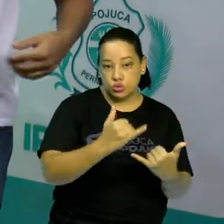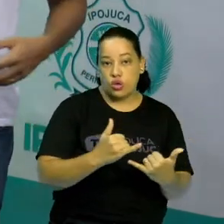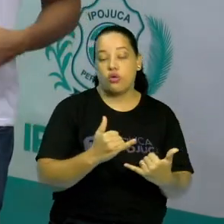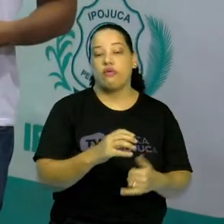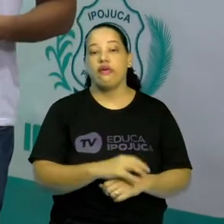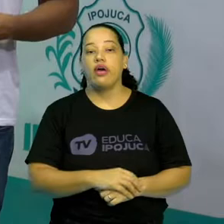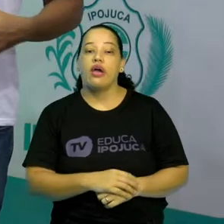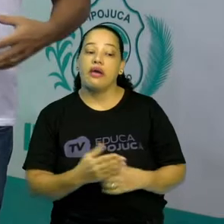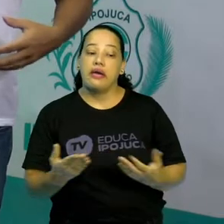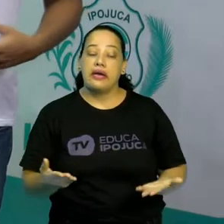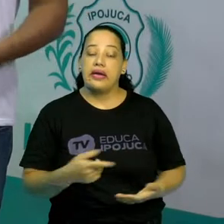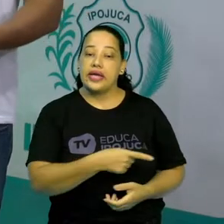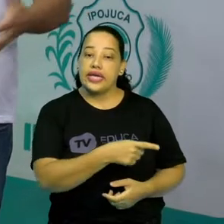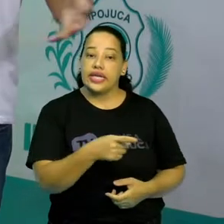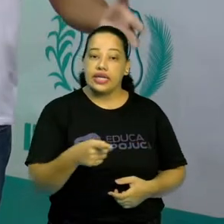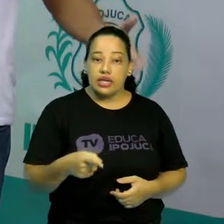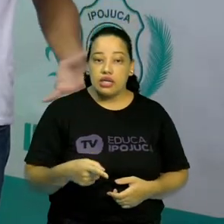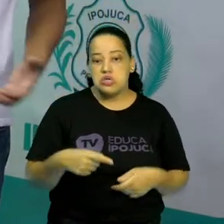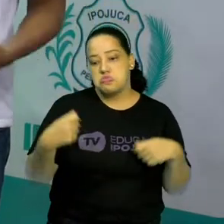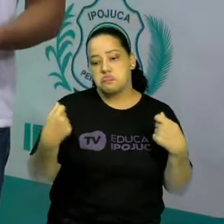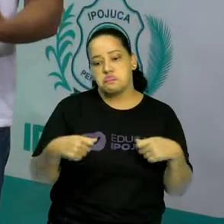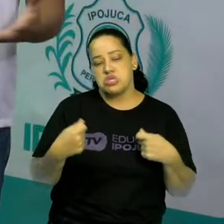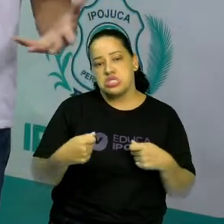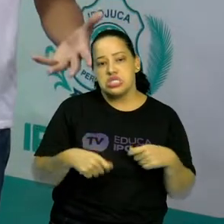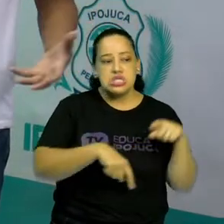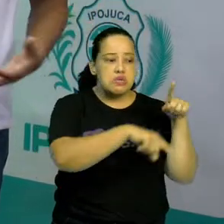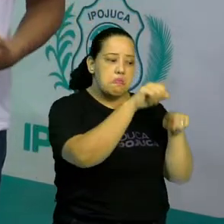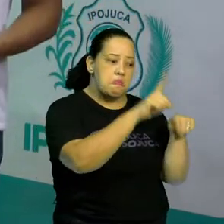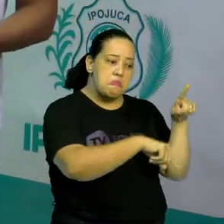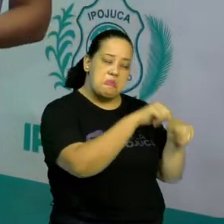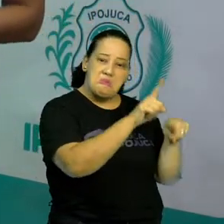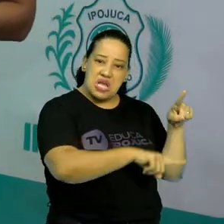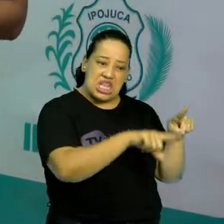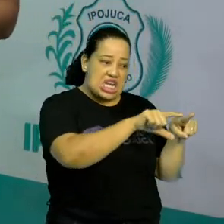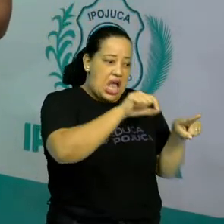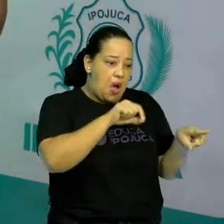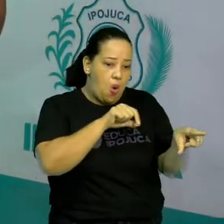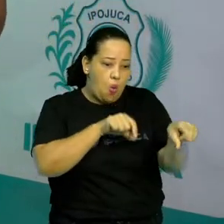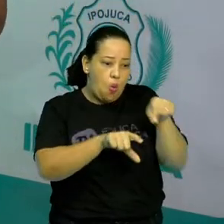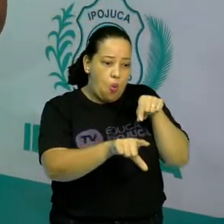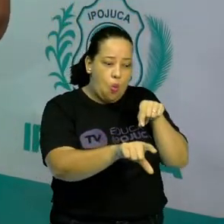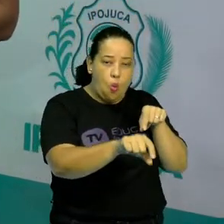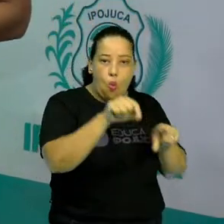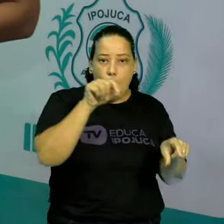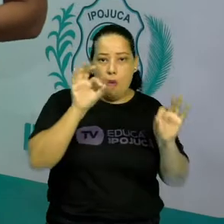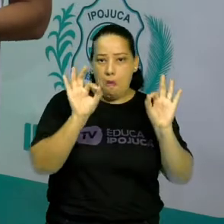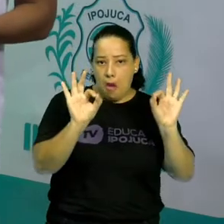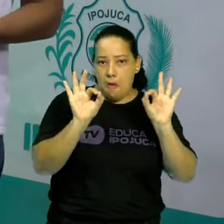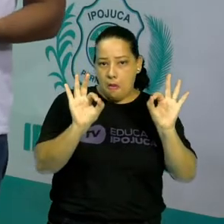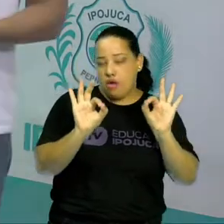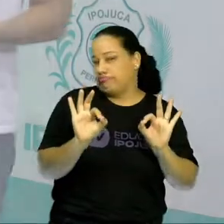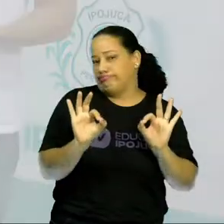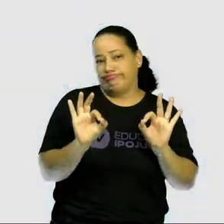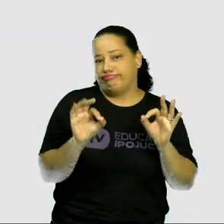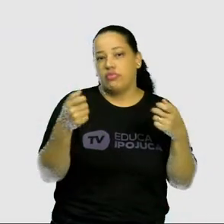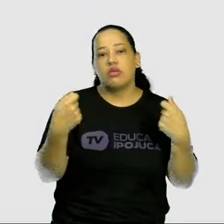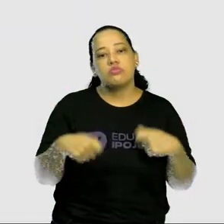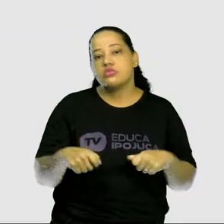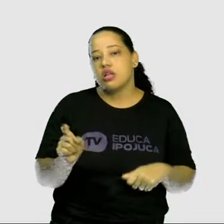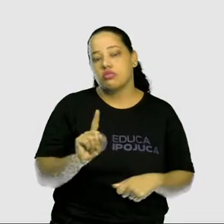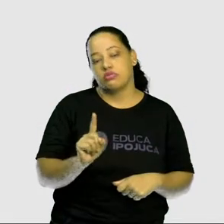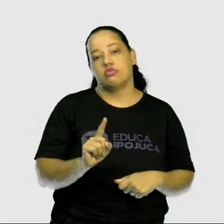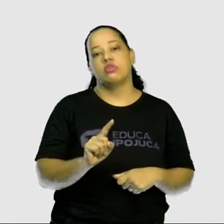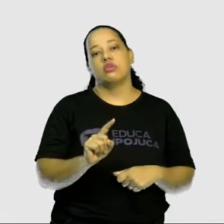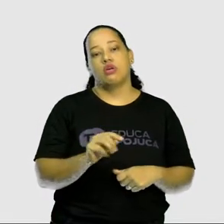não precisam de materiais específicos, materiais elaborados para acontecerem, para serem realizados